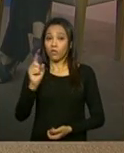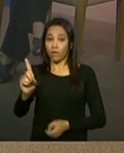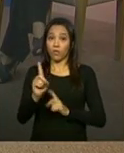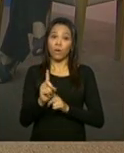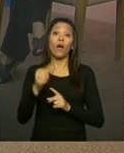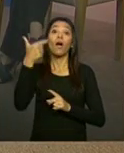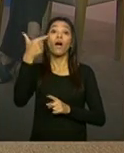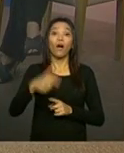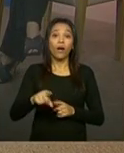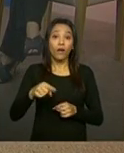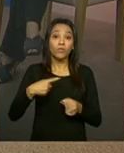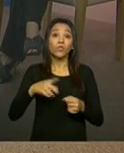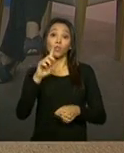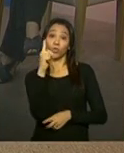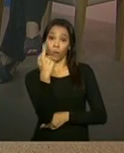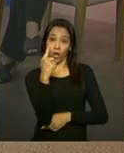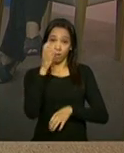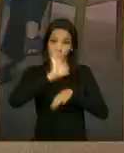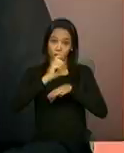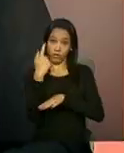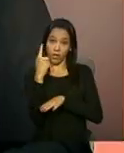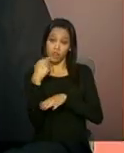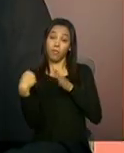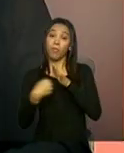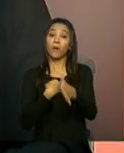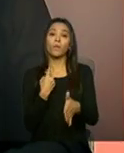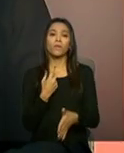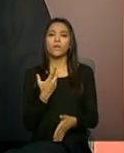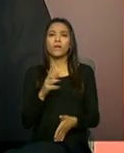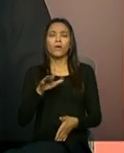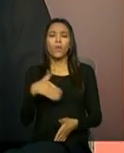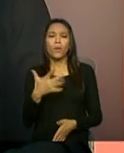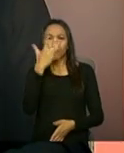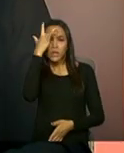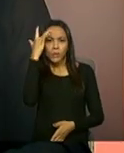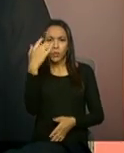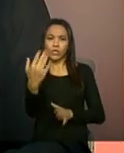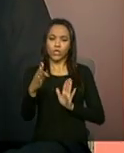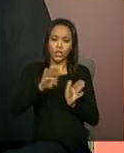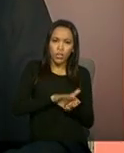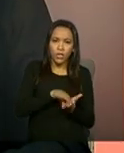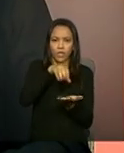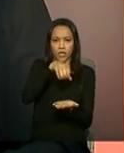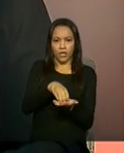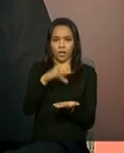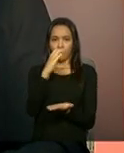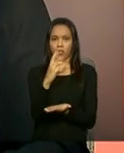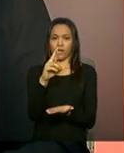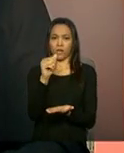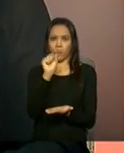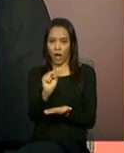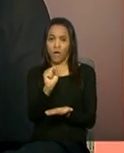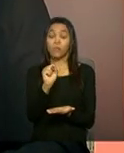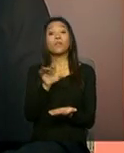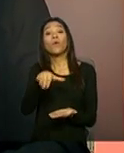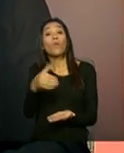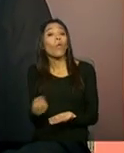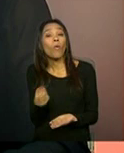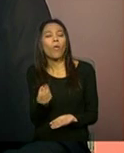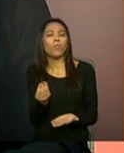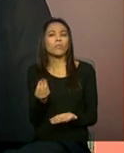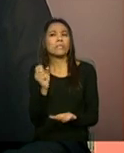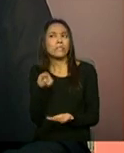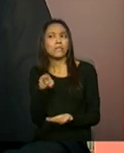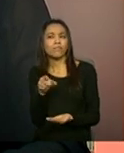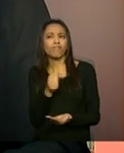de senador Canedo Goiás, ele pergunta, ao receber usuários no CRAS, como definir se os usuários serão acompanhados no